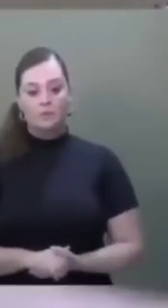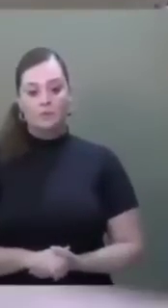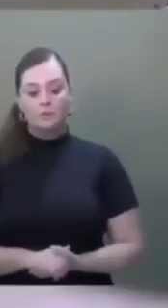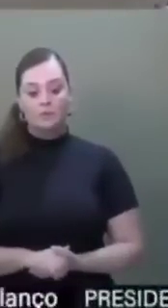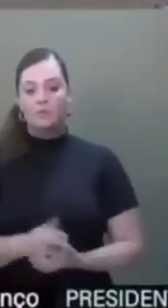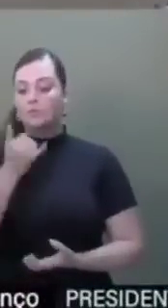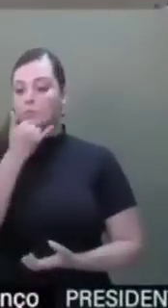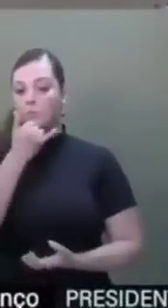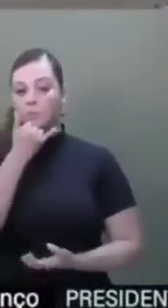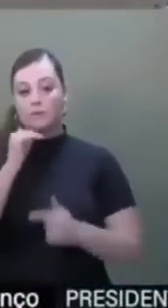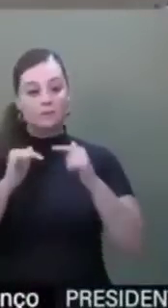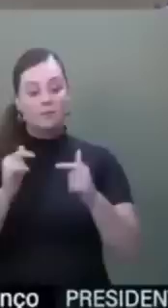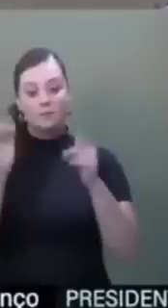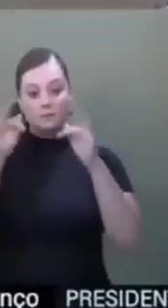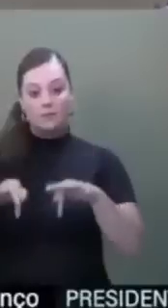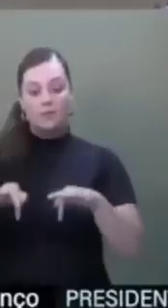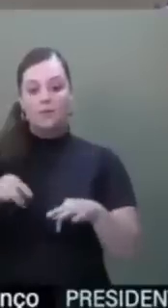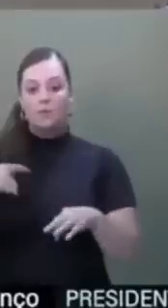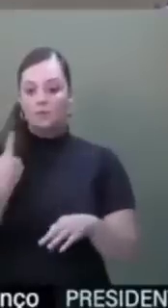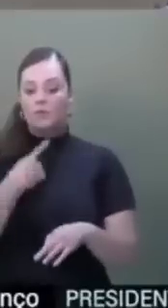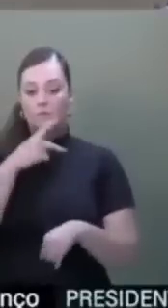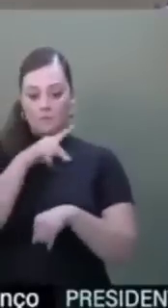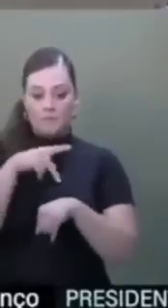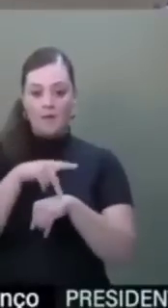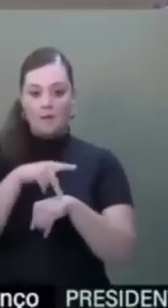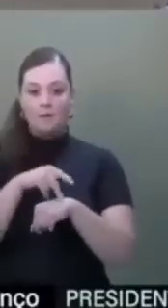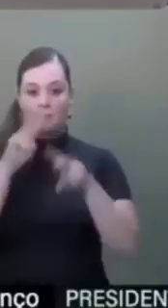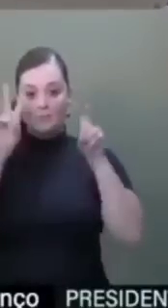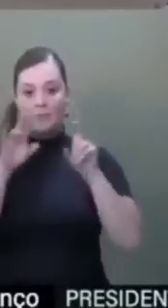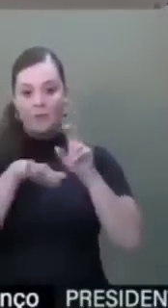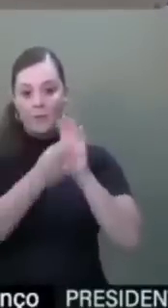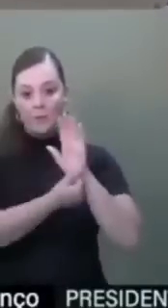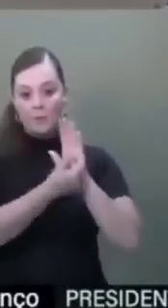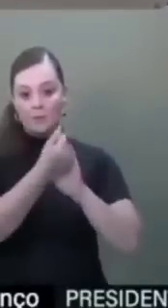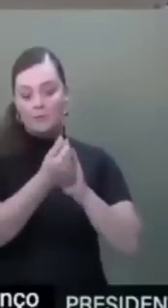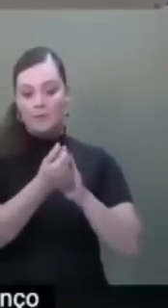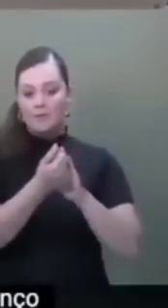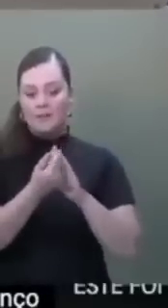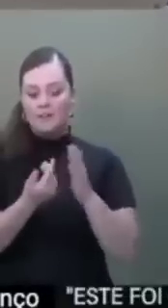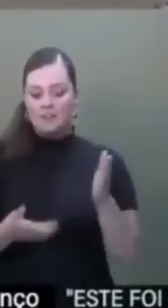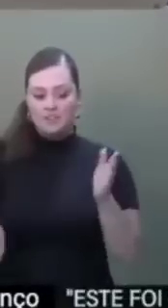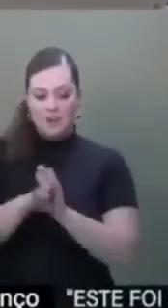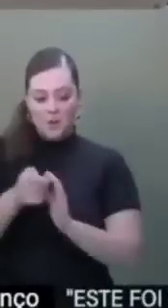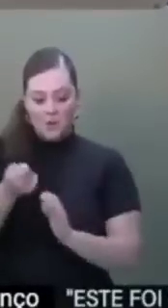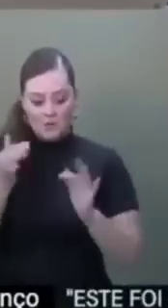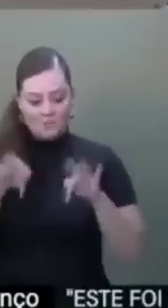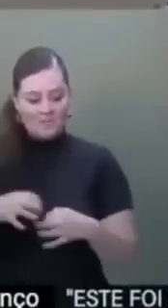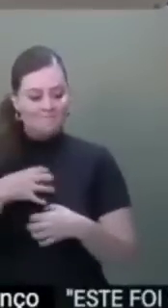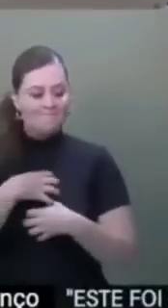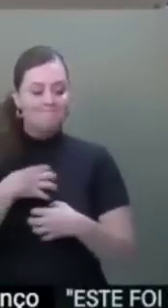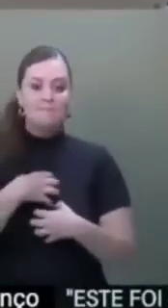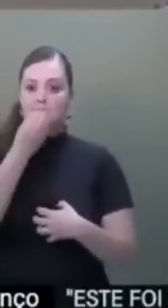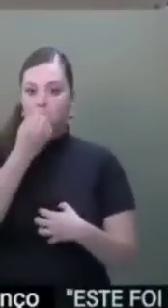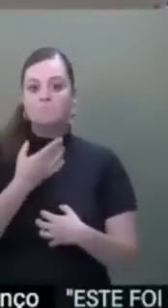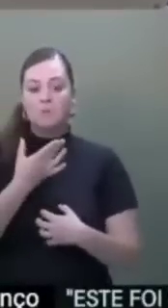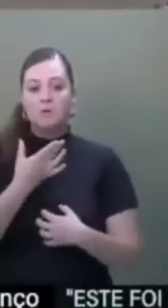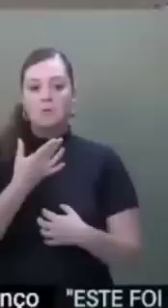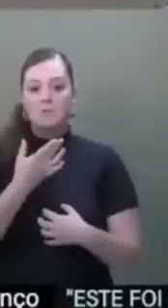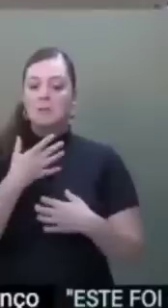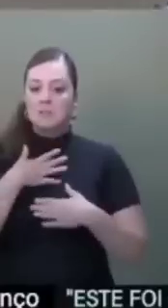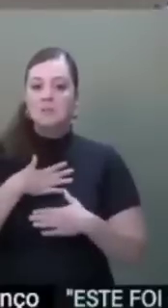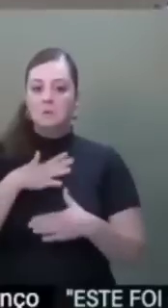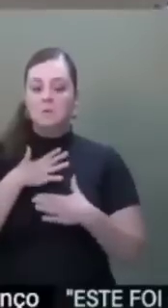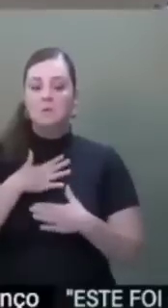do nosso país. E chegamos com uma sensação muito boa, muito